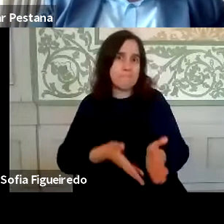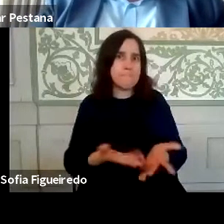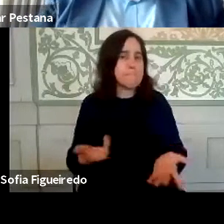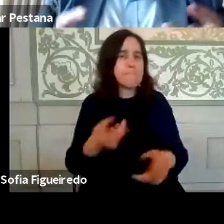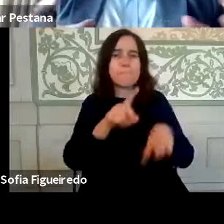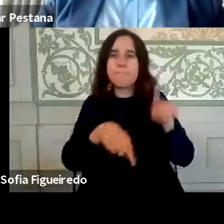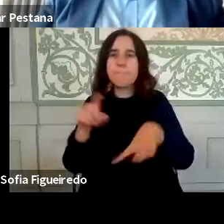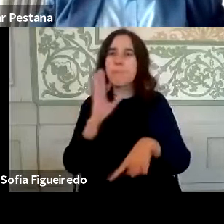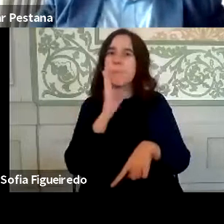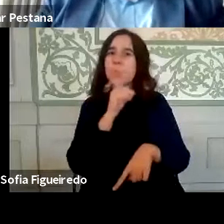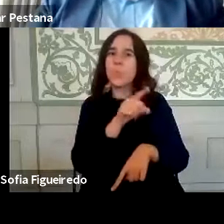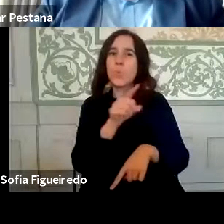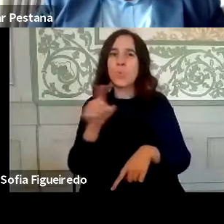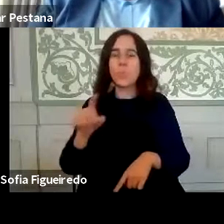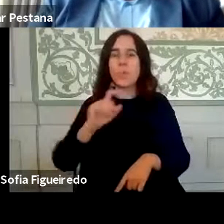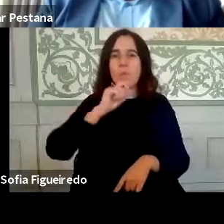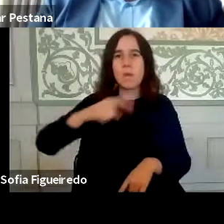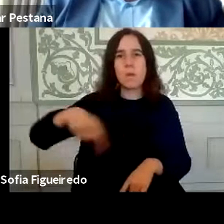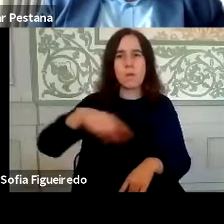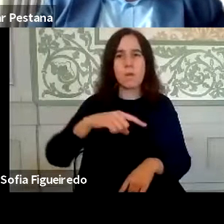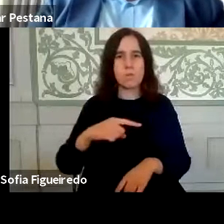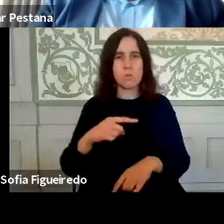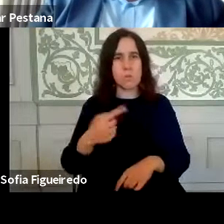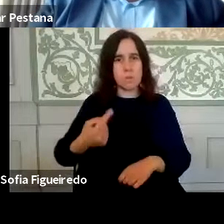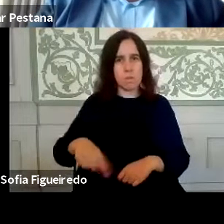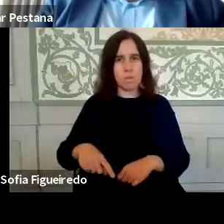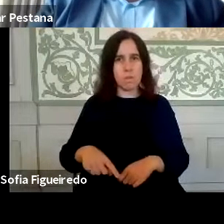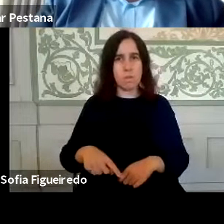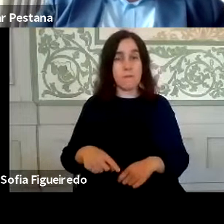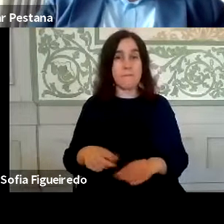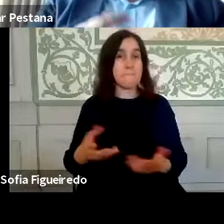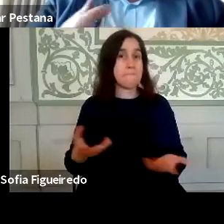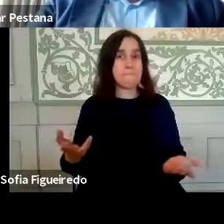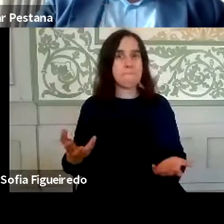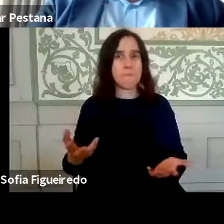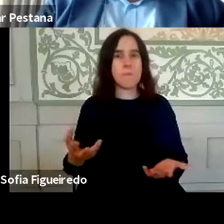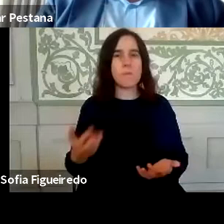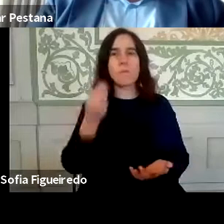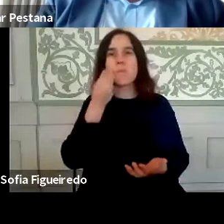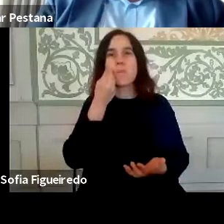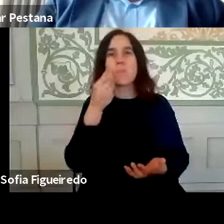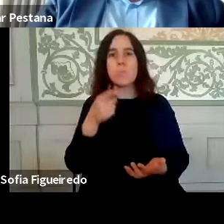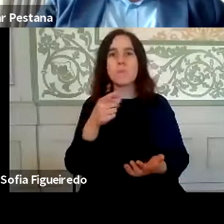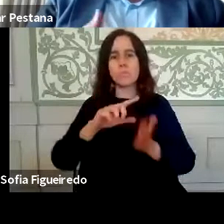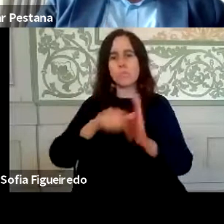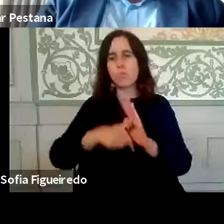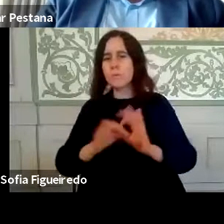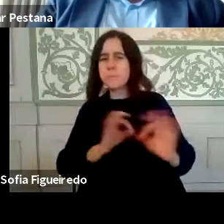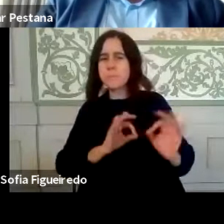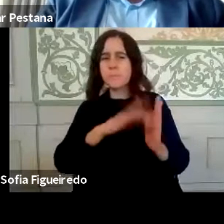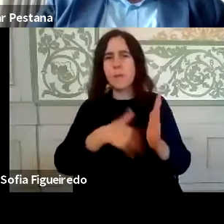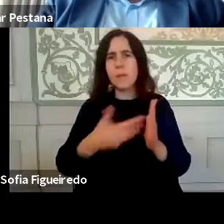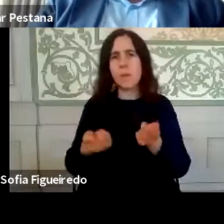vai depender muito da capacidade que nós tínhamos de estabelecer este planeamento de projeto, esta forma de